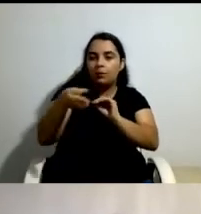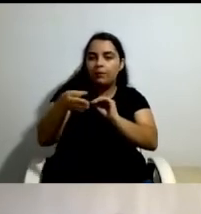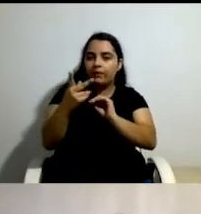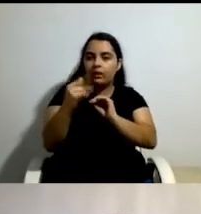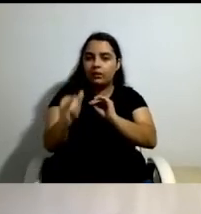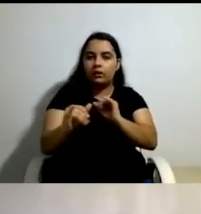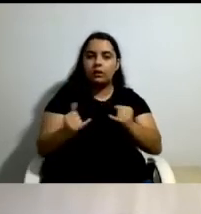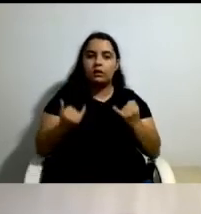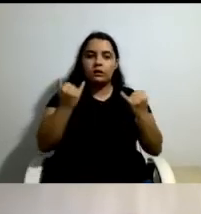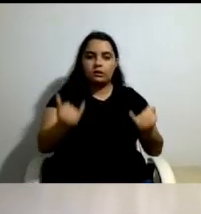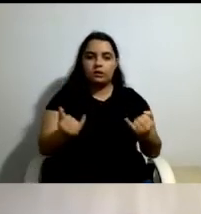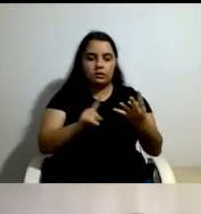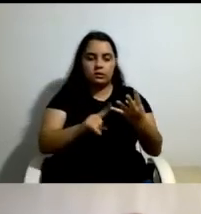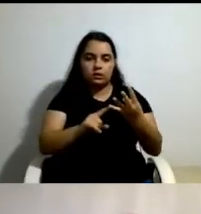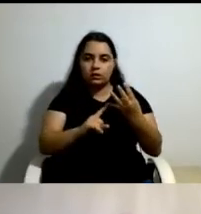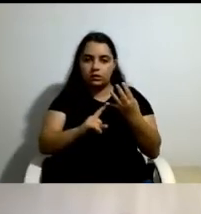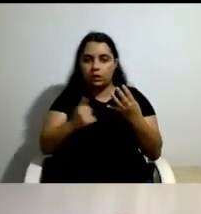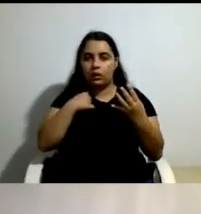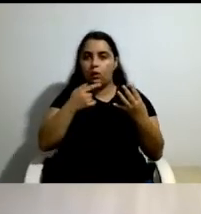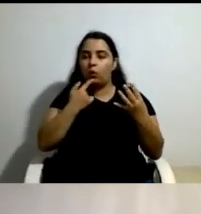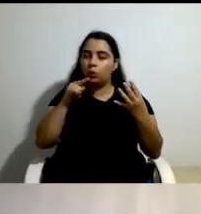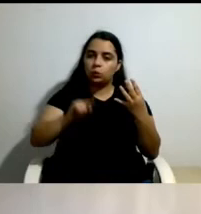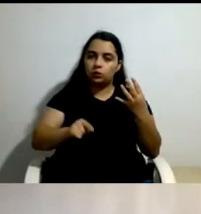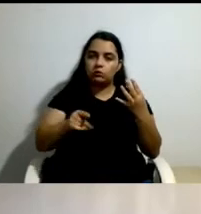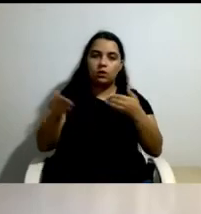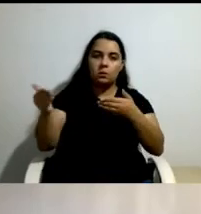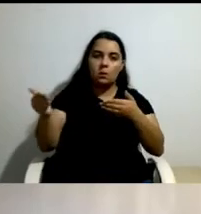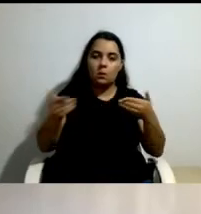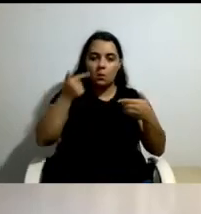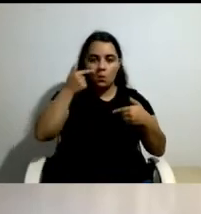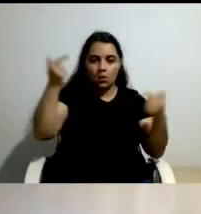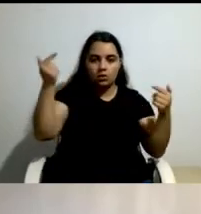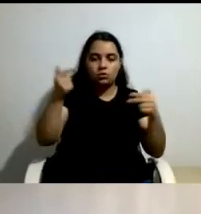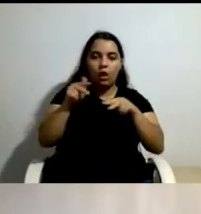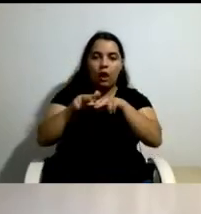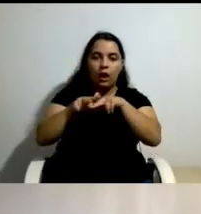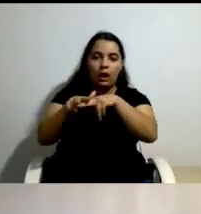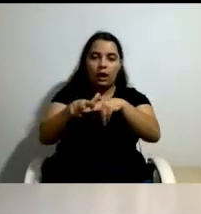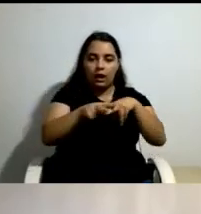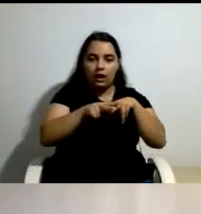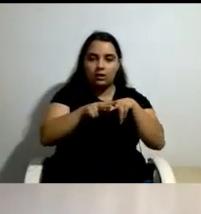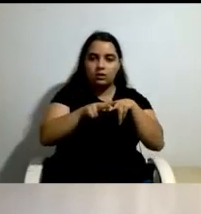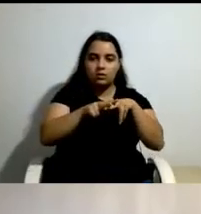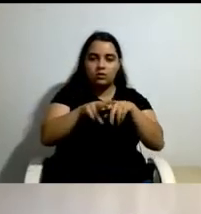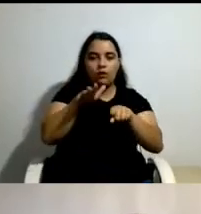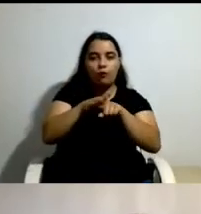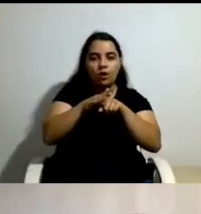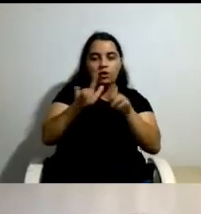palavra e apresentarei a análise dos impactos do projeto ao nível dos